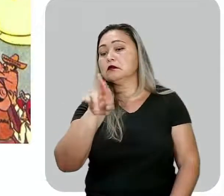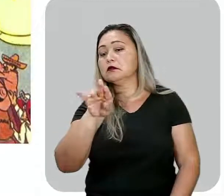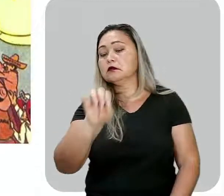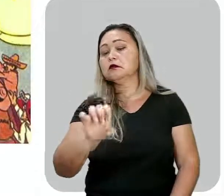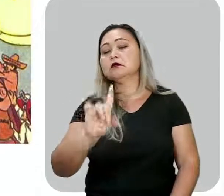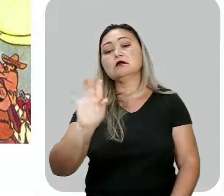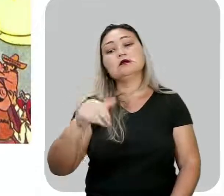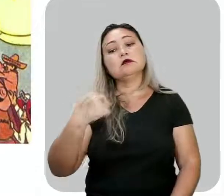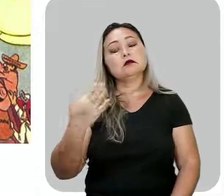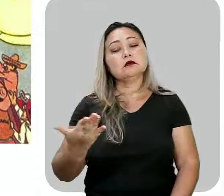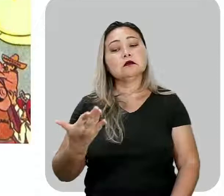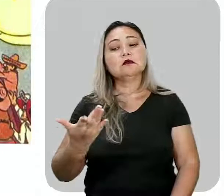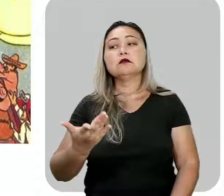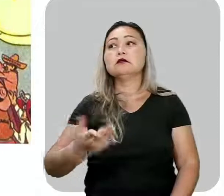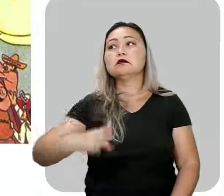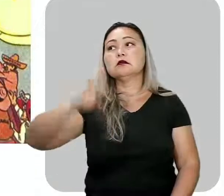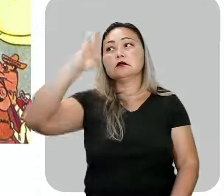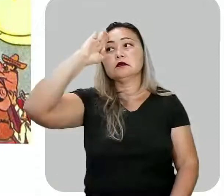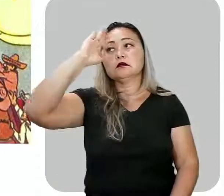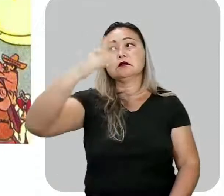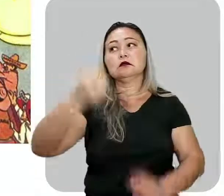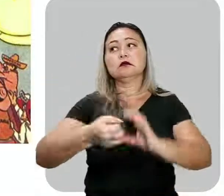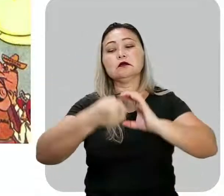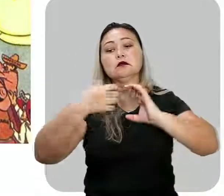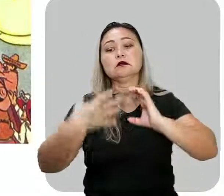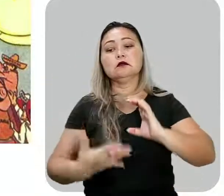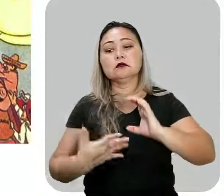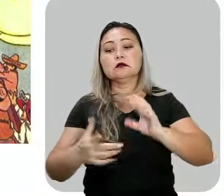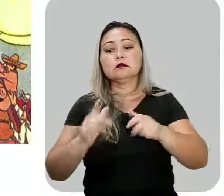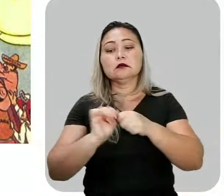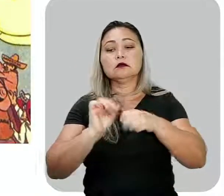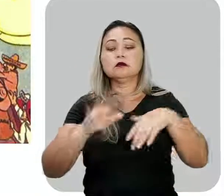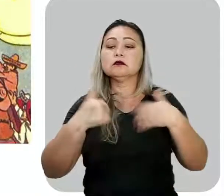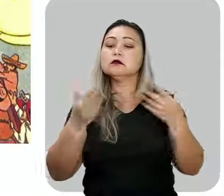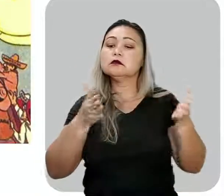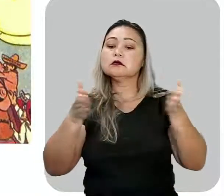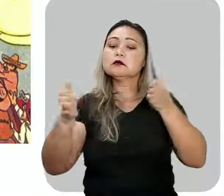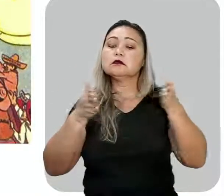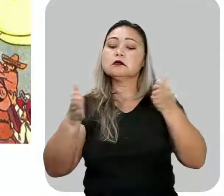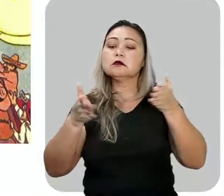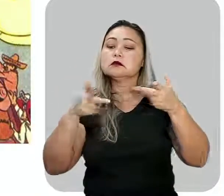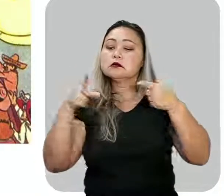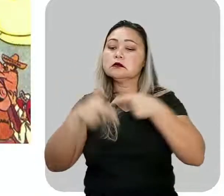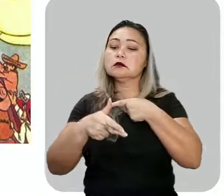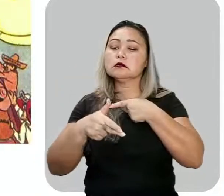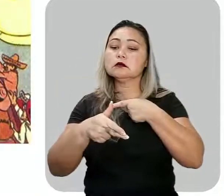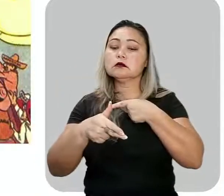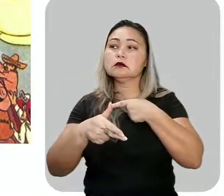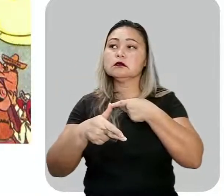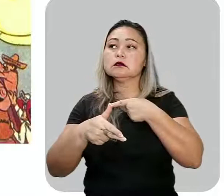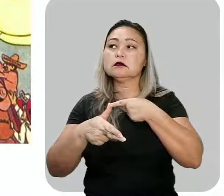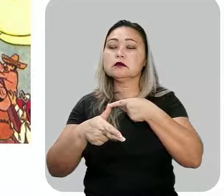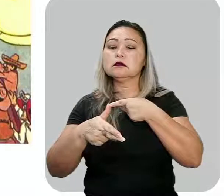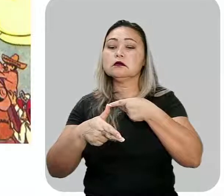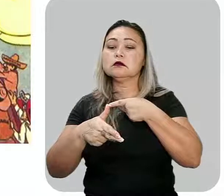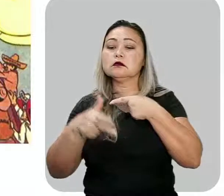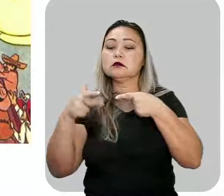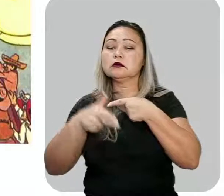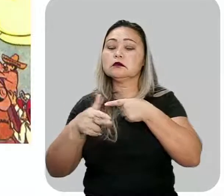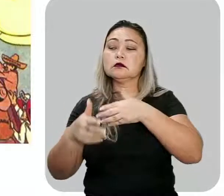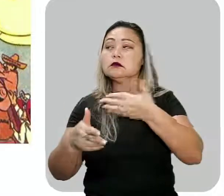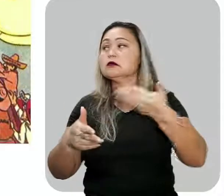aí como principal característica aí dessa fase que é a quebra, né? Ou seja, faz essa